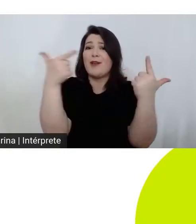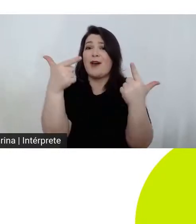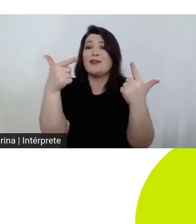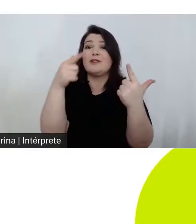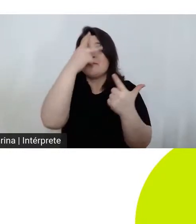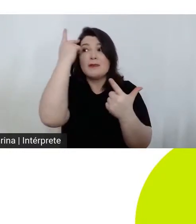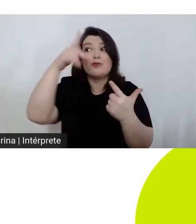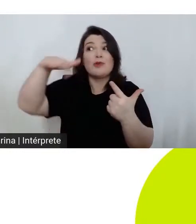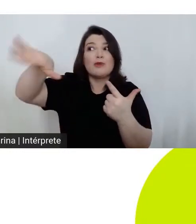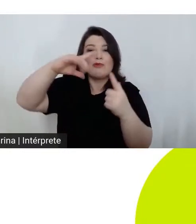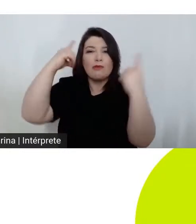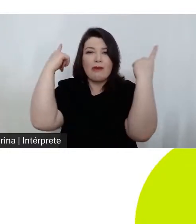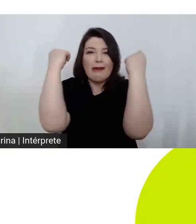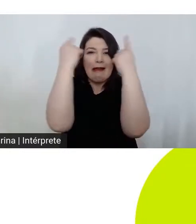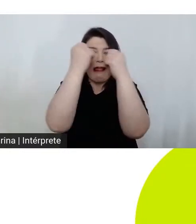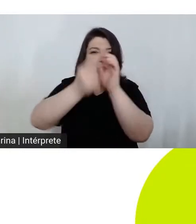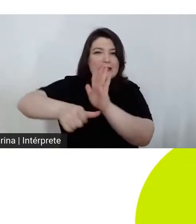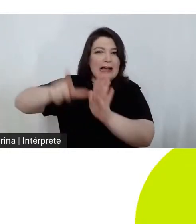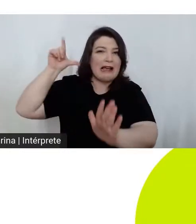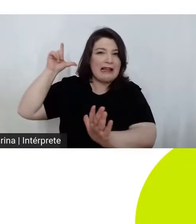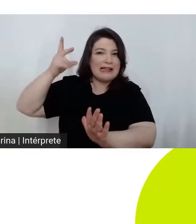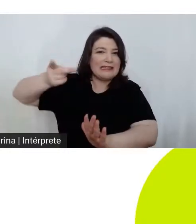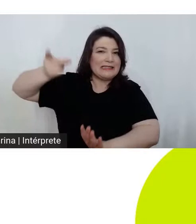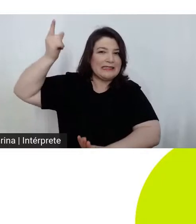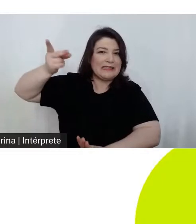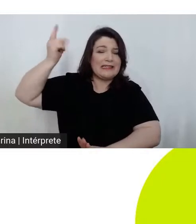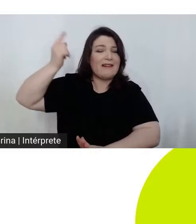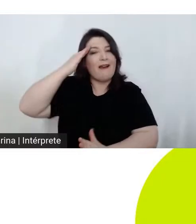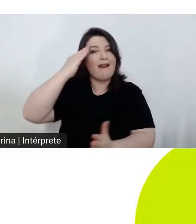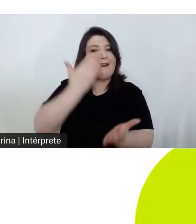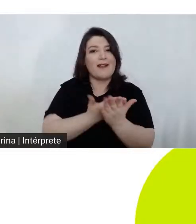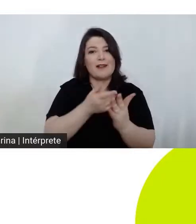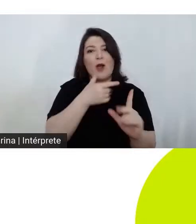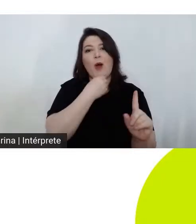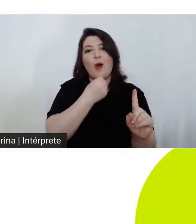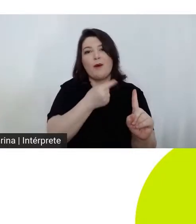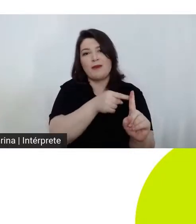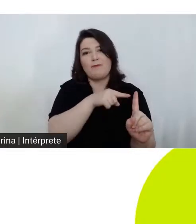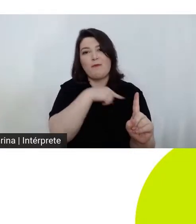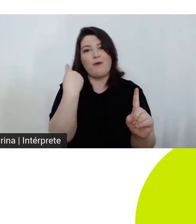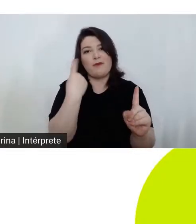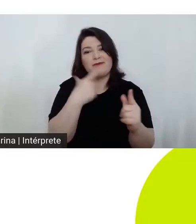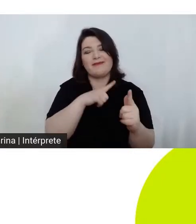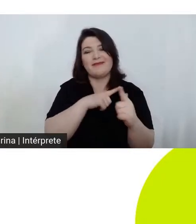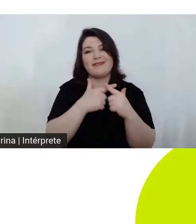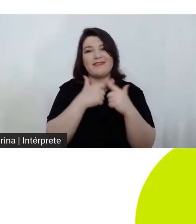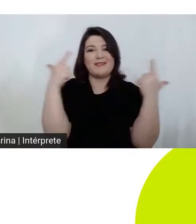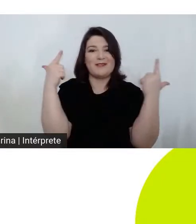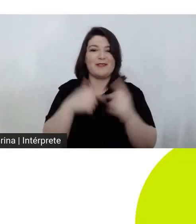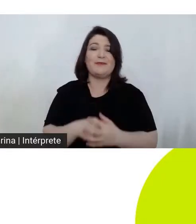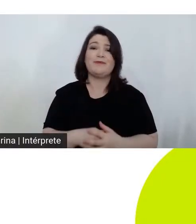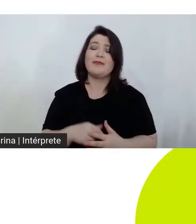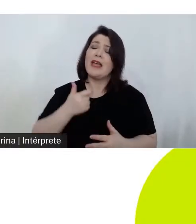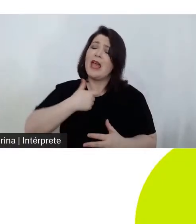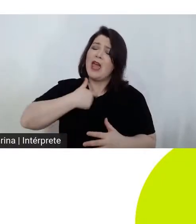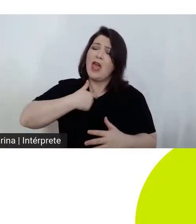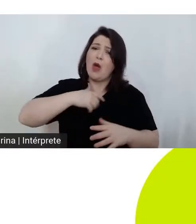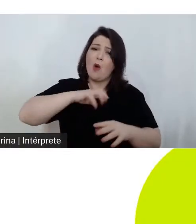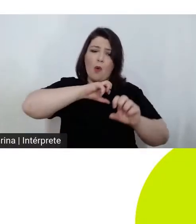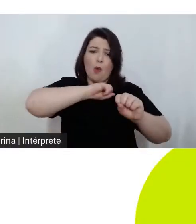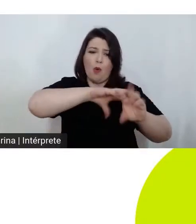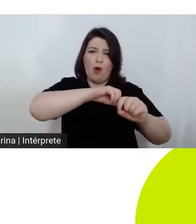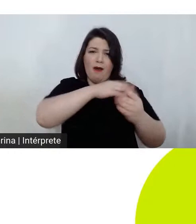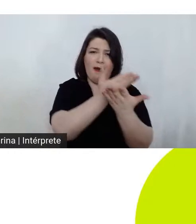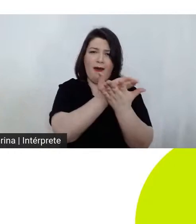e o que é curioso é que por exemplo quando estou a dar aulas e sobretudo quando dou aulas aos meus